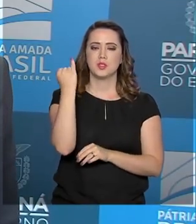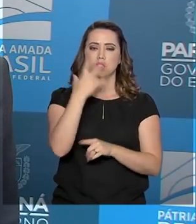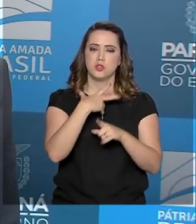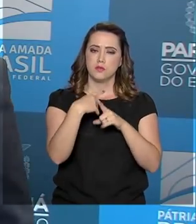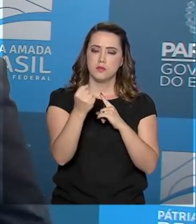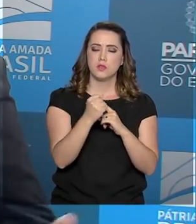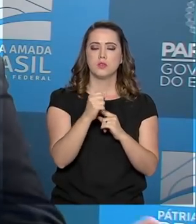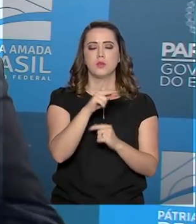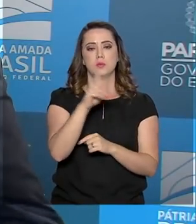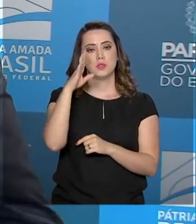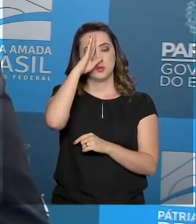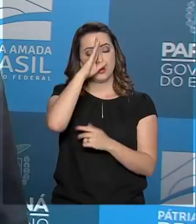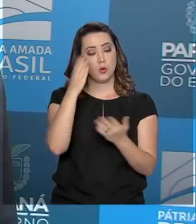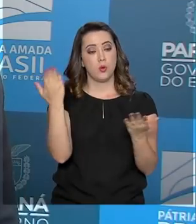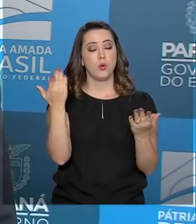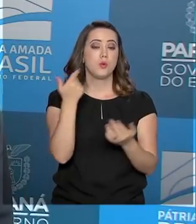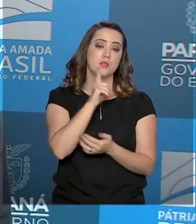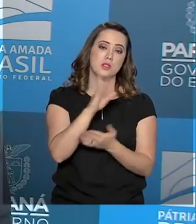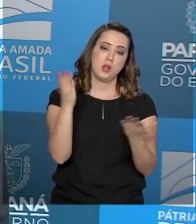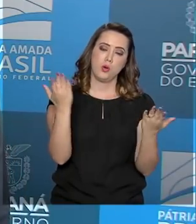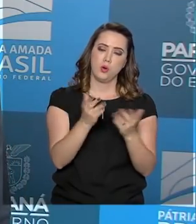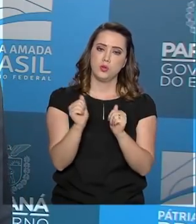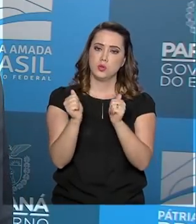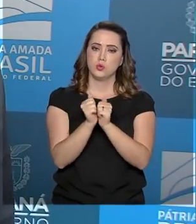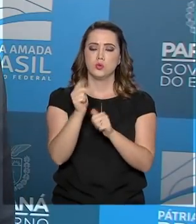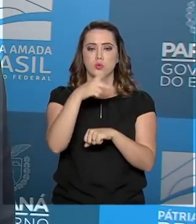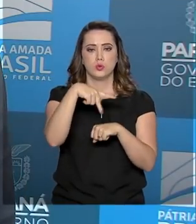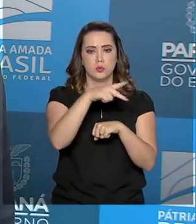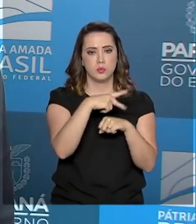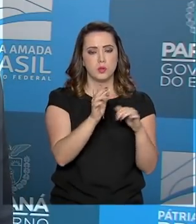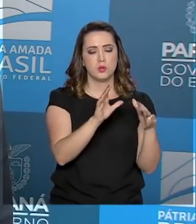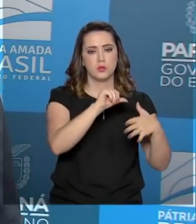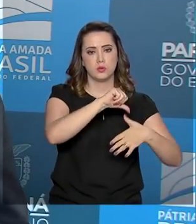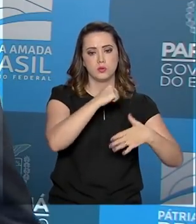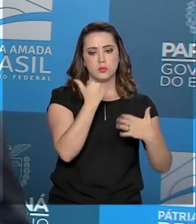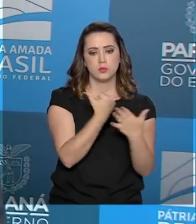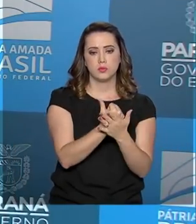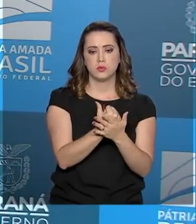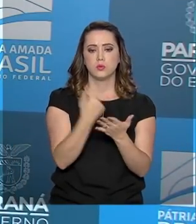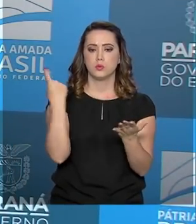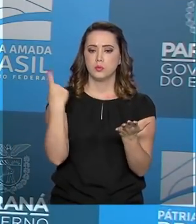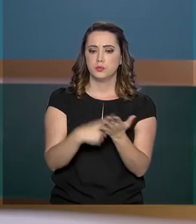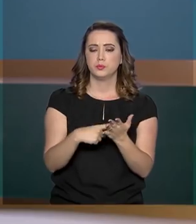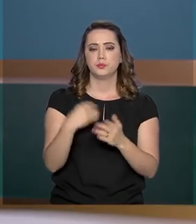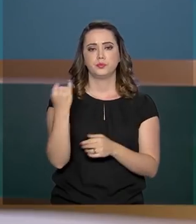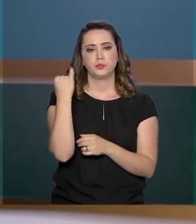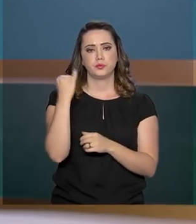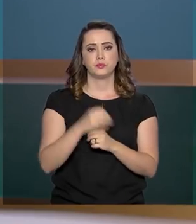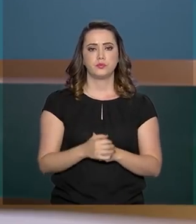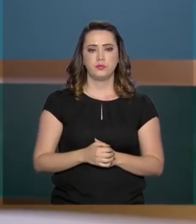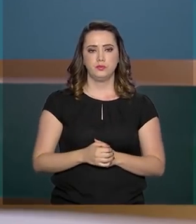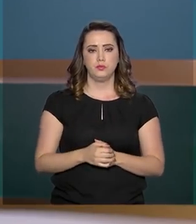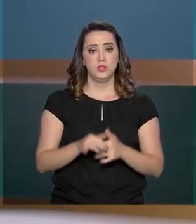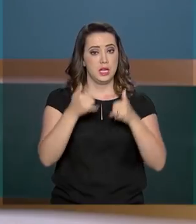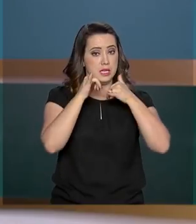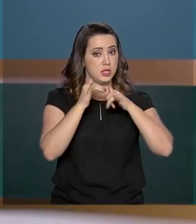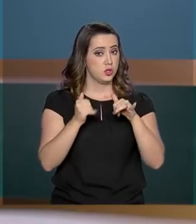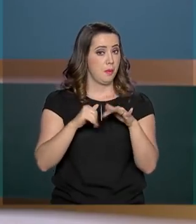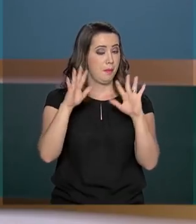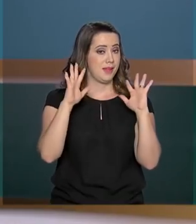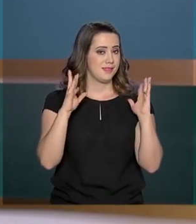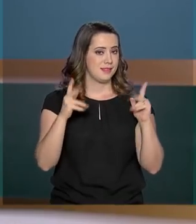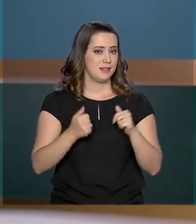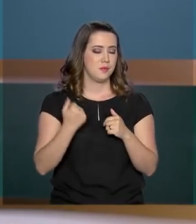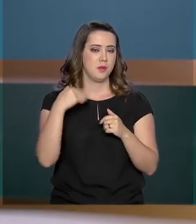ter obtido agora, junto, obviamente, com os outros países que compõem o Mercosul, fechar esse acordo. Energia mais